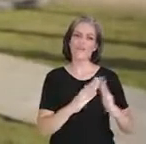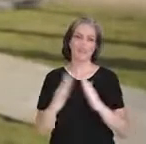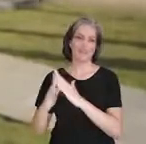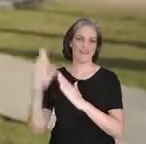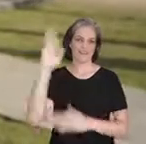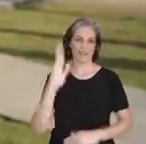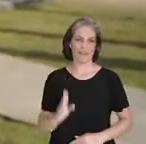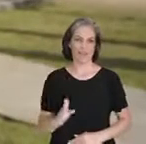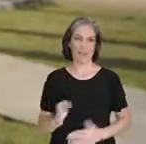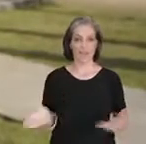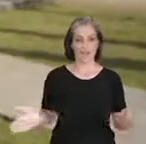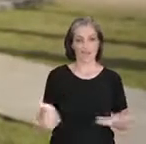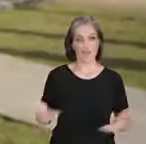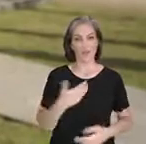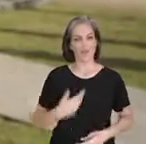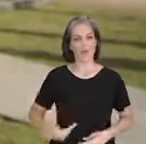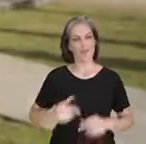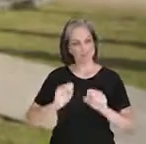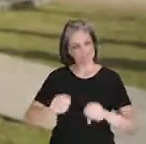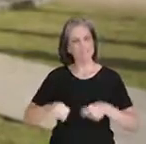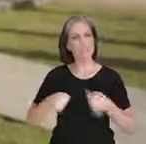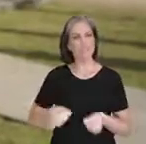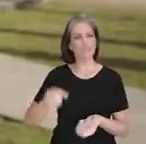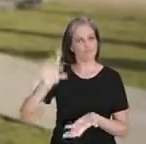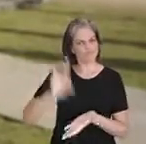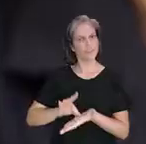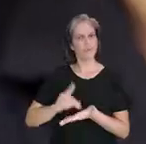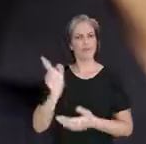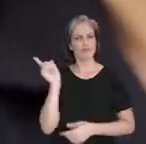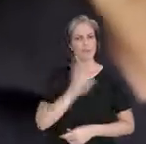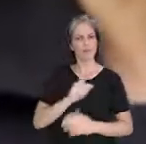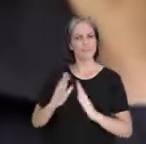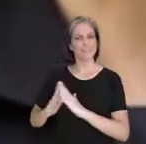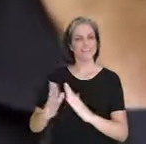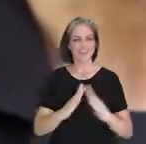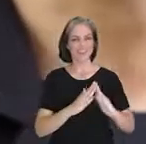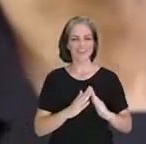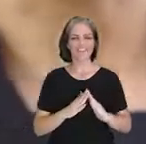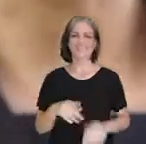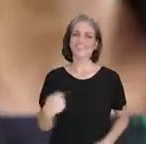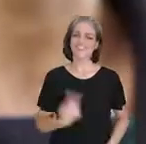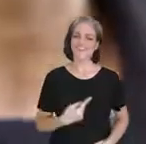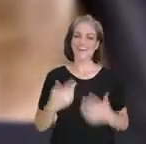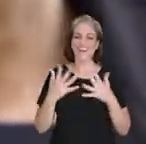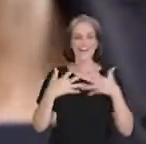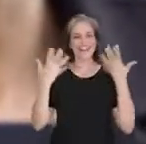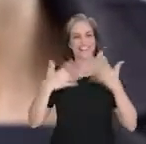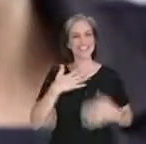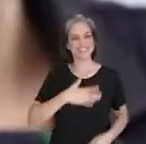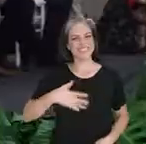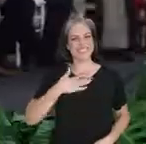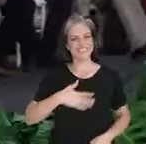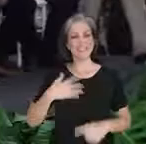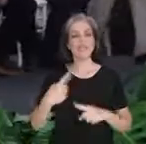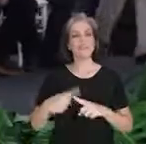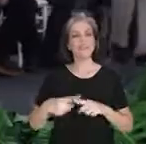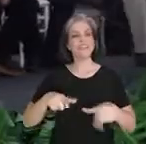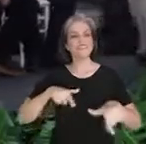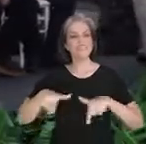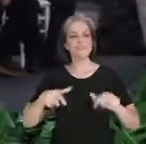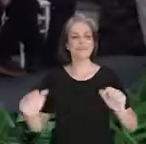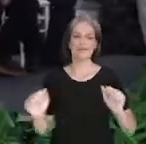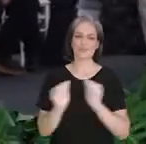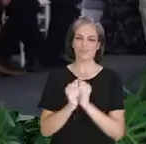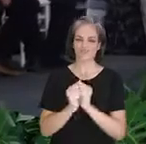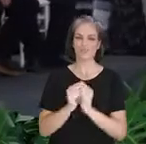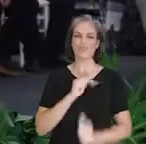habitacional e esse governo está fazendo todo o esforço para combatê-lo. Isso para nós é uma alegria e uma satisfação muito grande, porque o fizemos ao